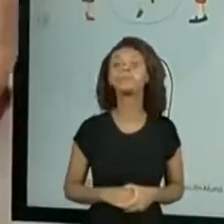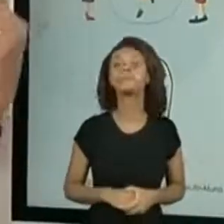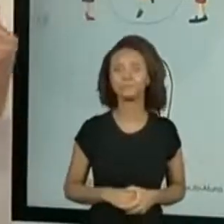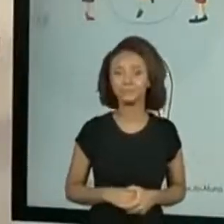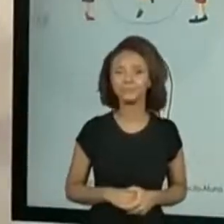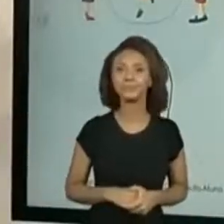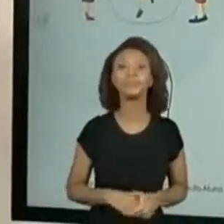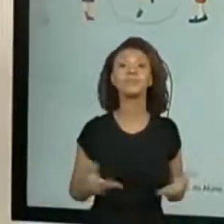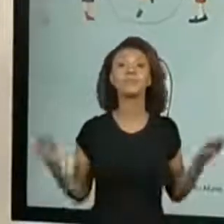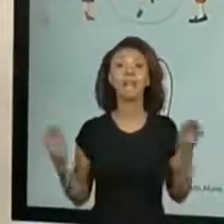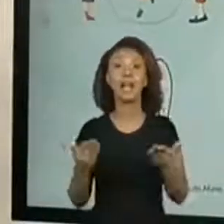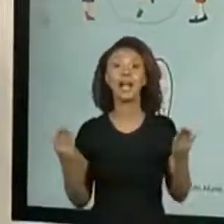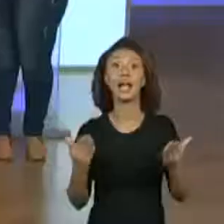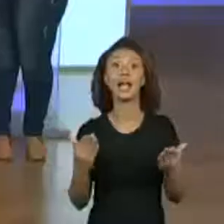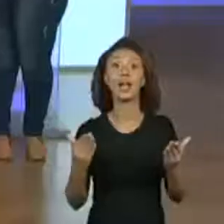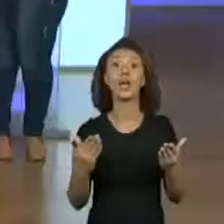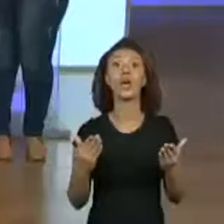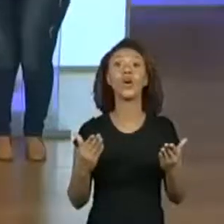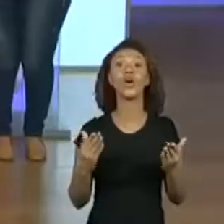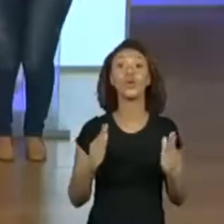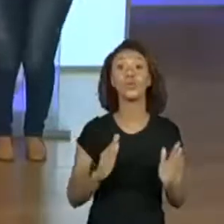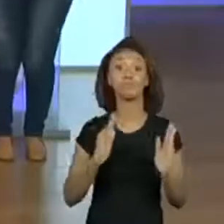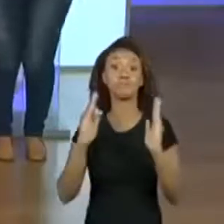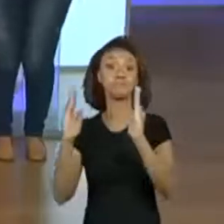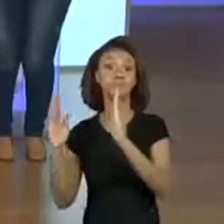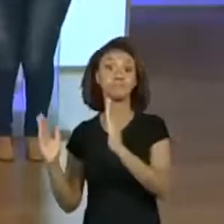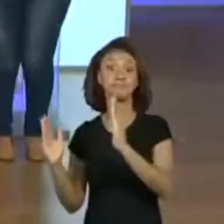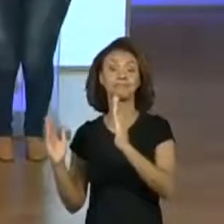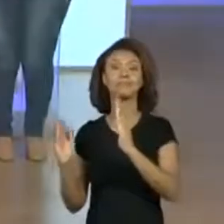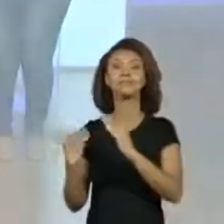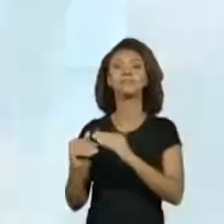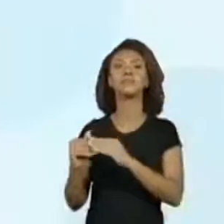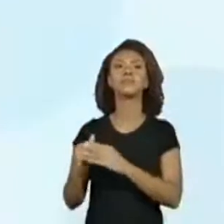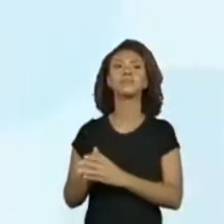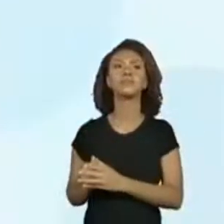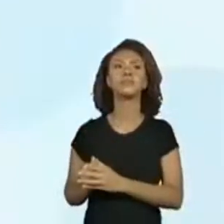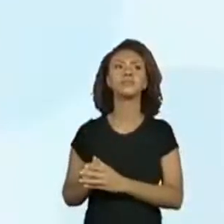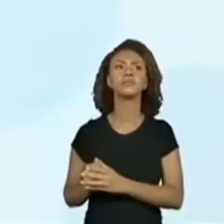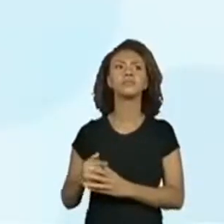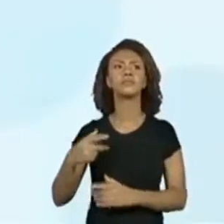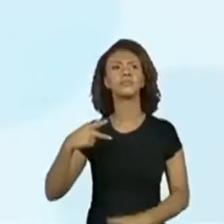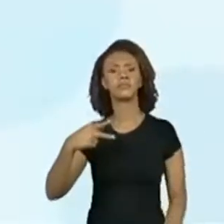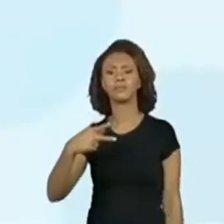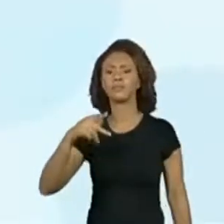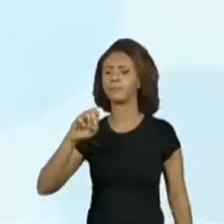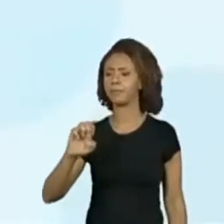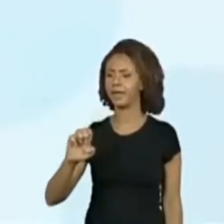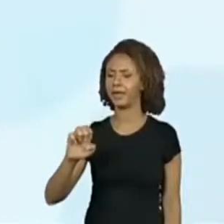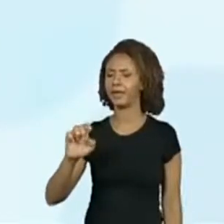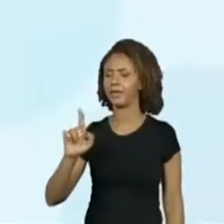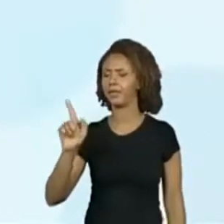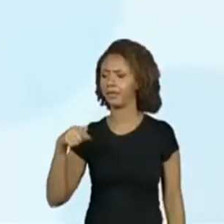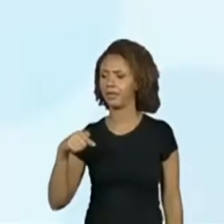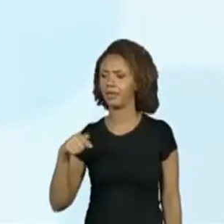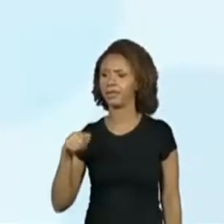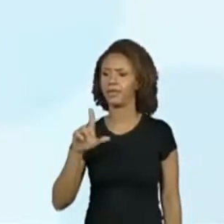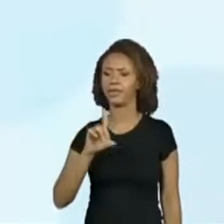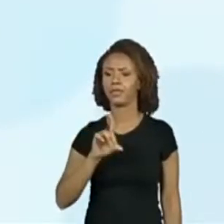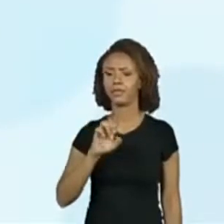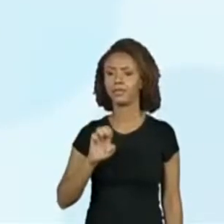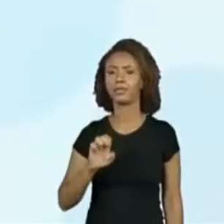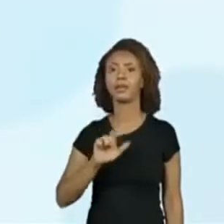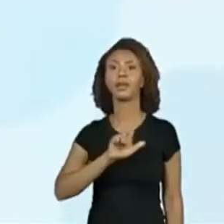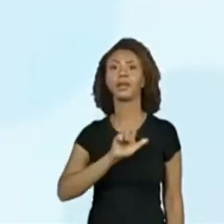bem. Vamos para esse lado de cá, professora Vamos lá. Nós temos aí... Pé de lata. Pé de